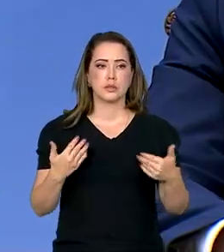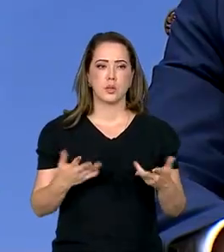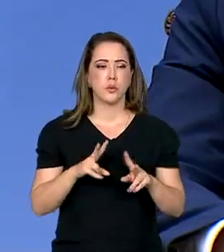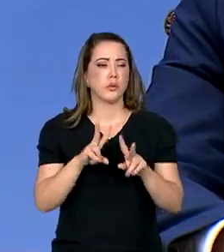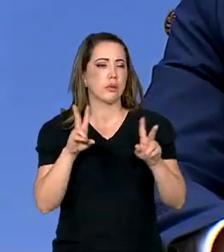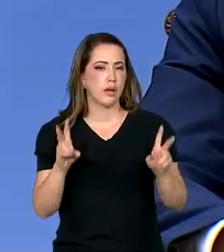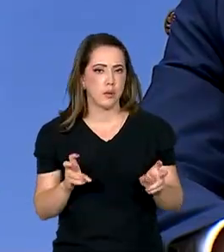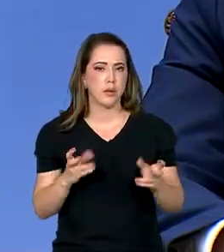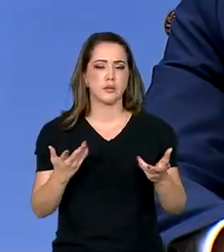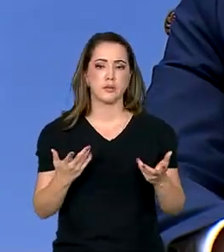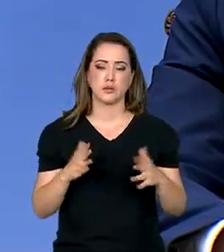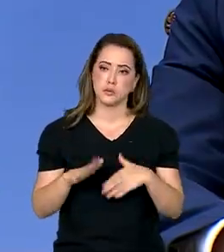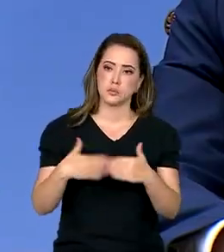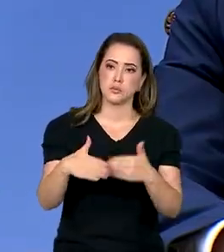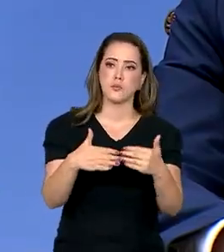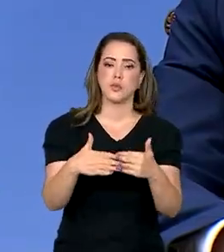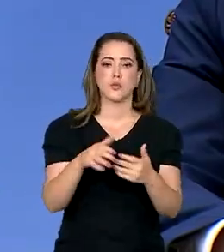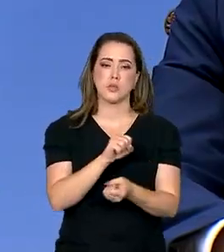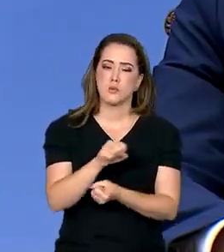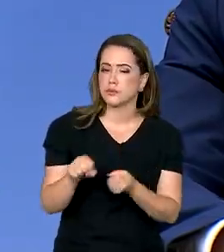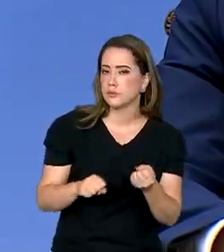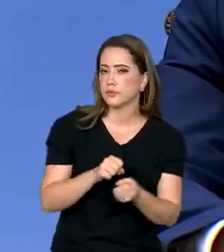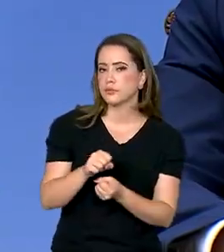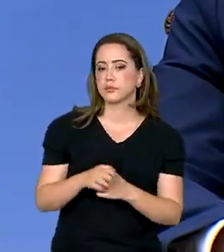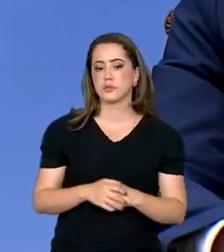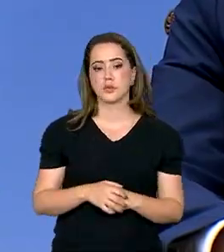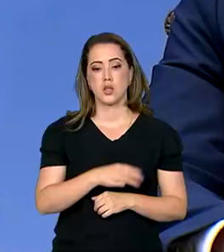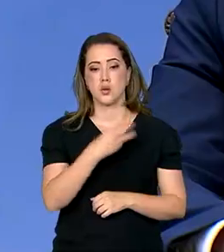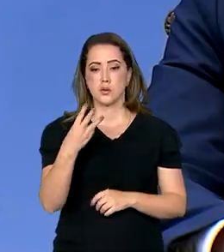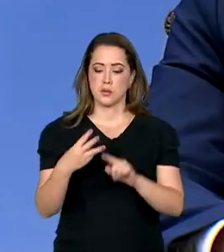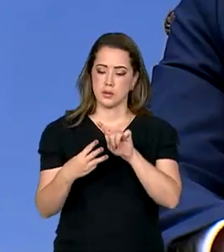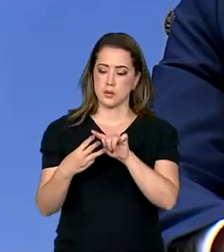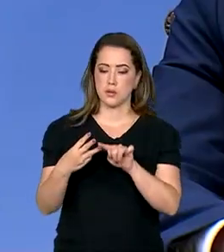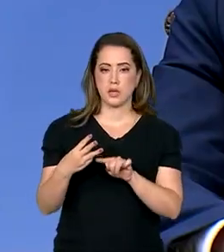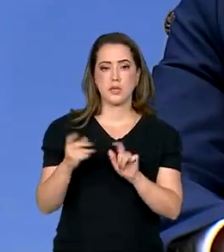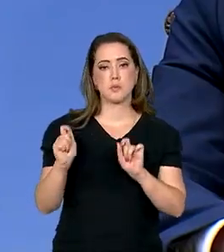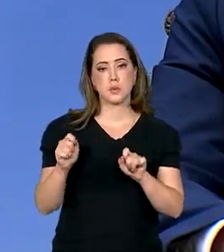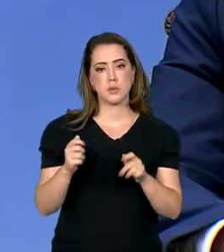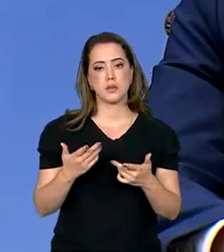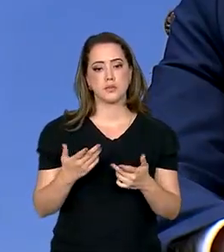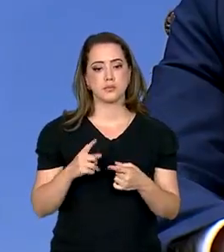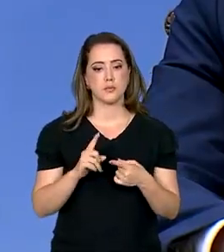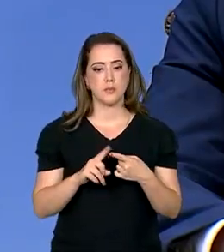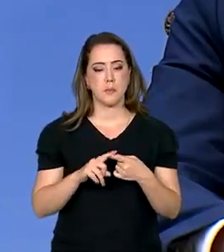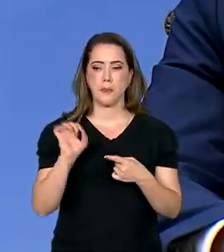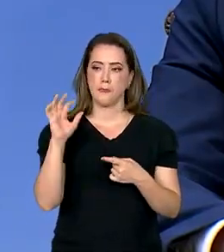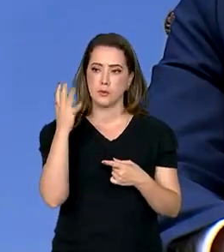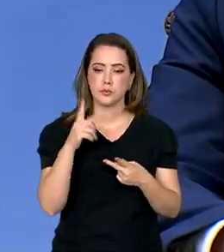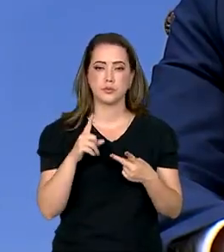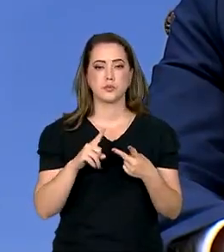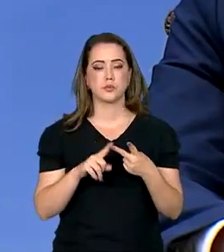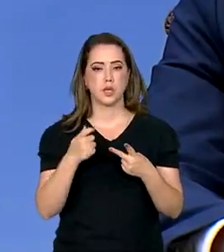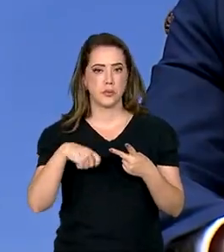a questão do desenvolvimento sustentável, os três pilares, o pilar ambiental,